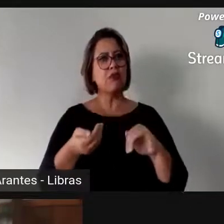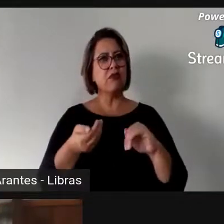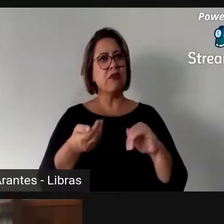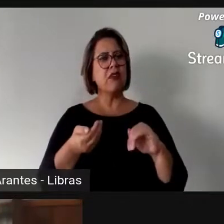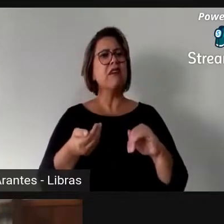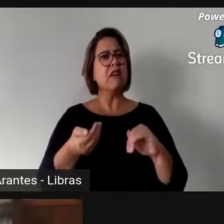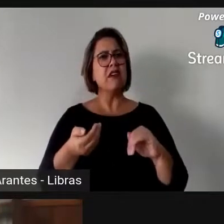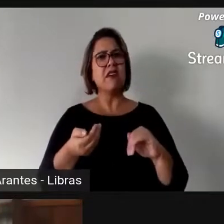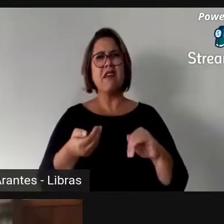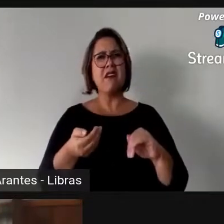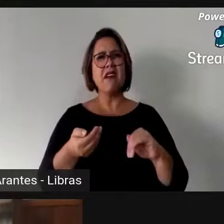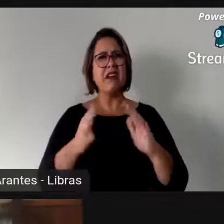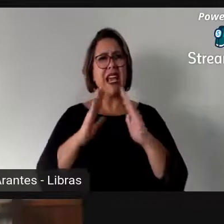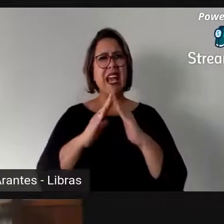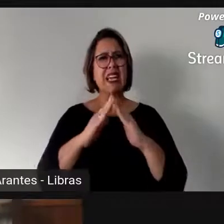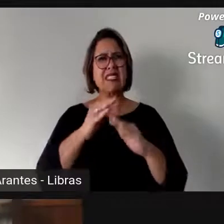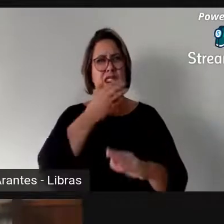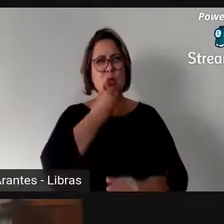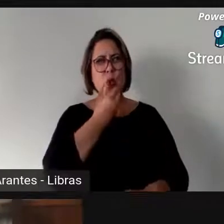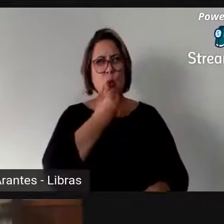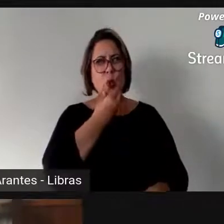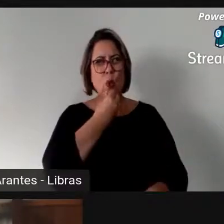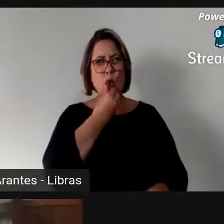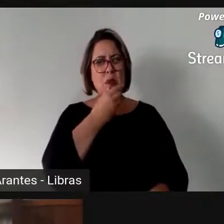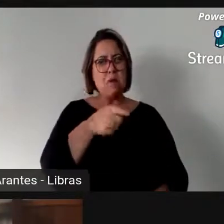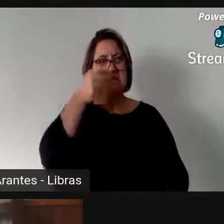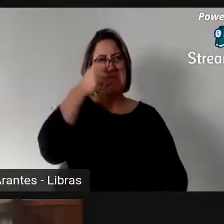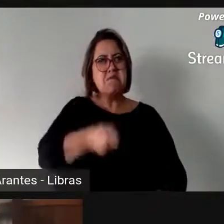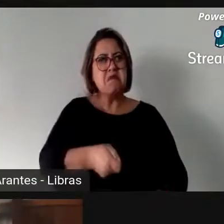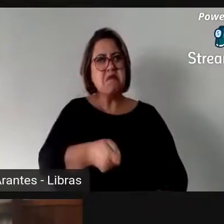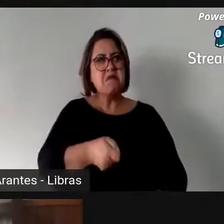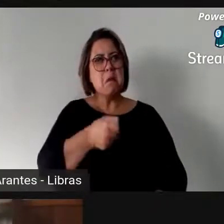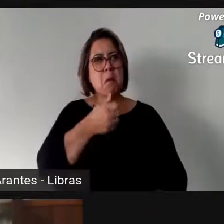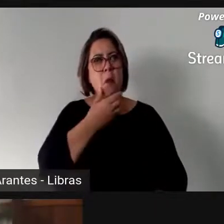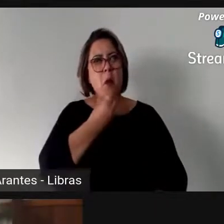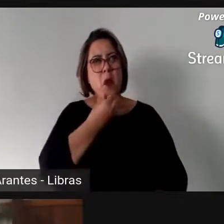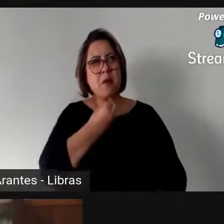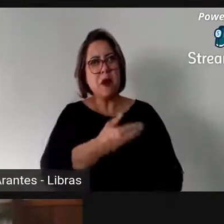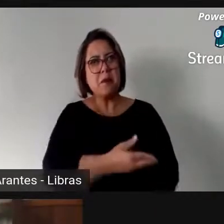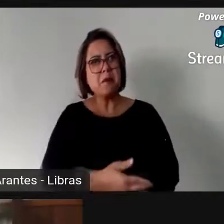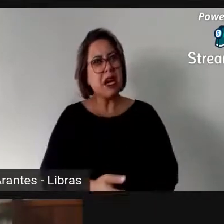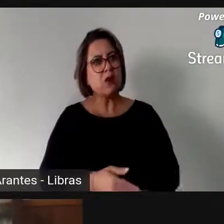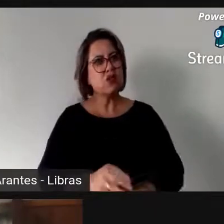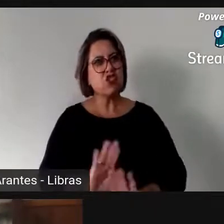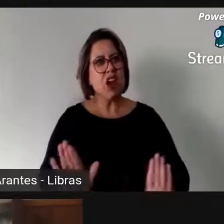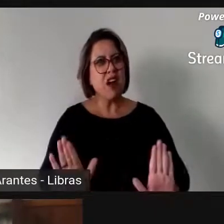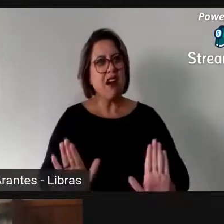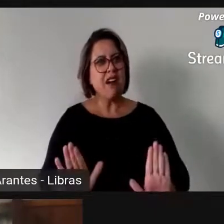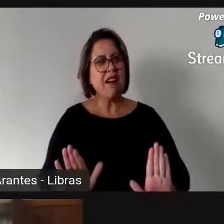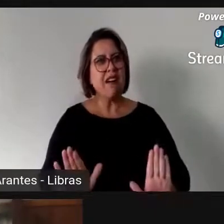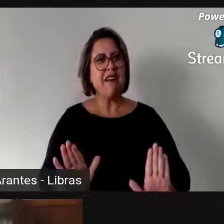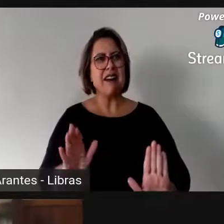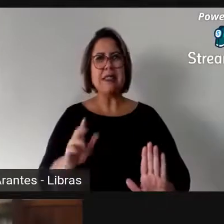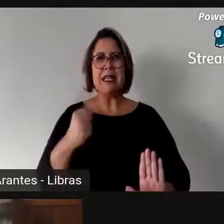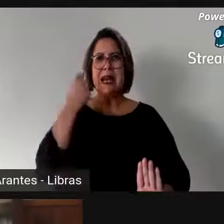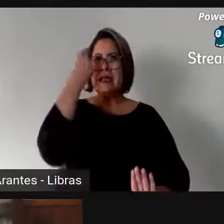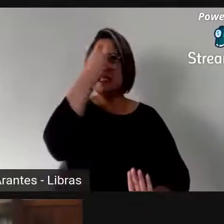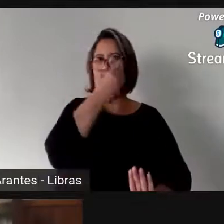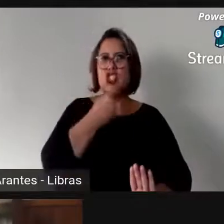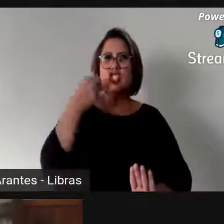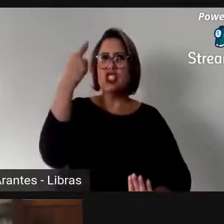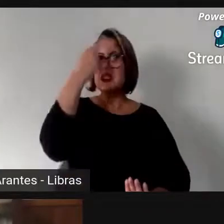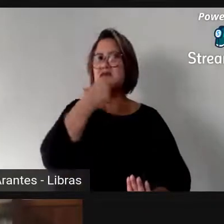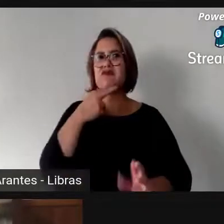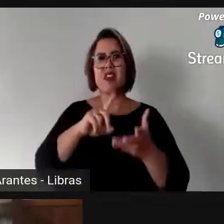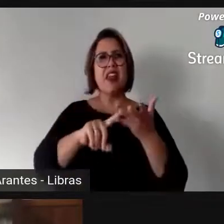heterossexual e branco. É esse povo brasileiro? Não. O povo brasileiro tem caras muito mais múltiplas que